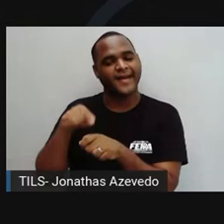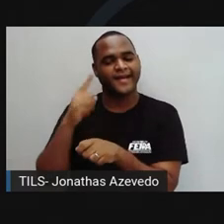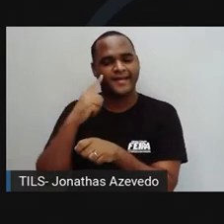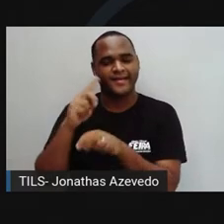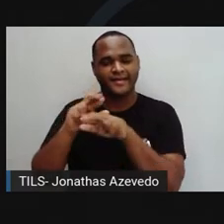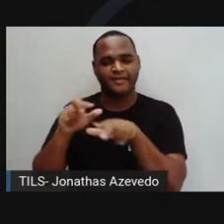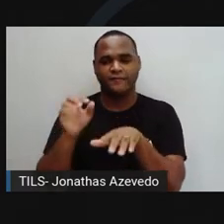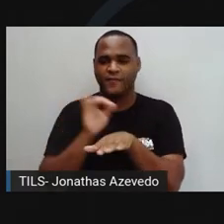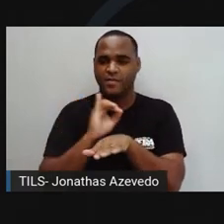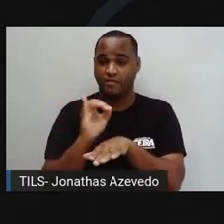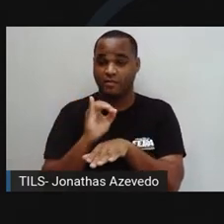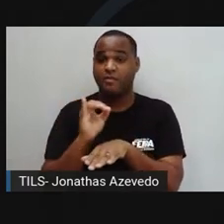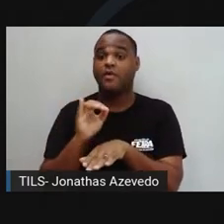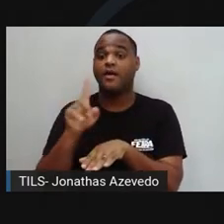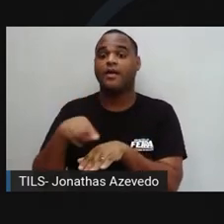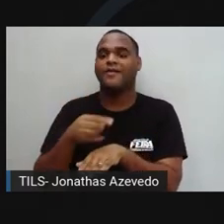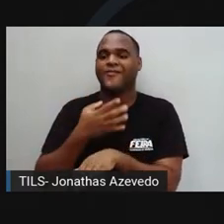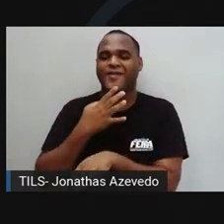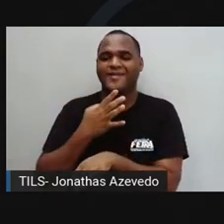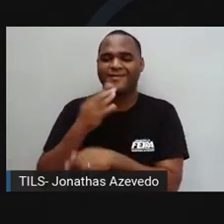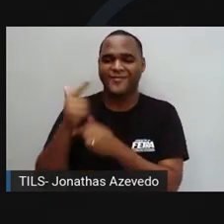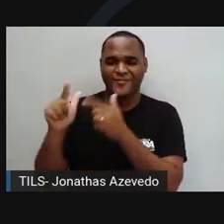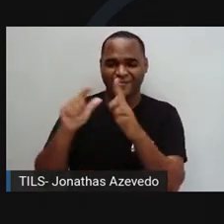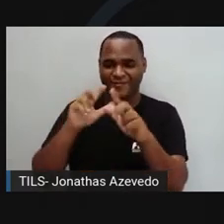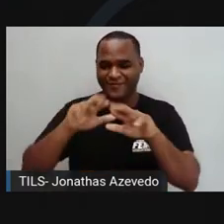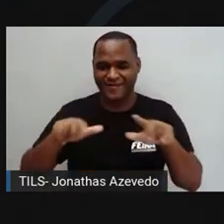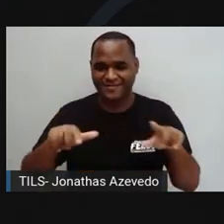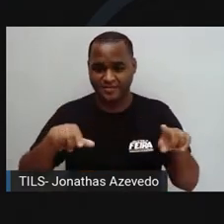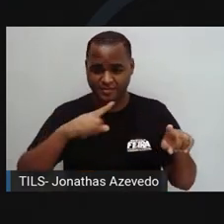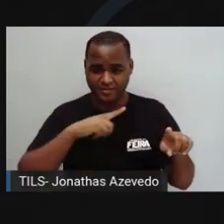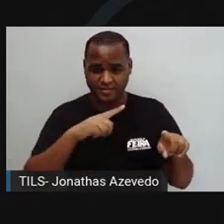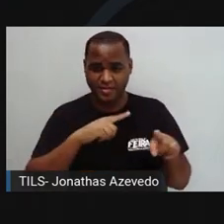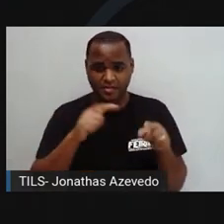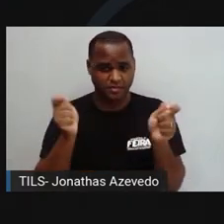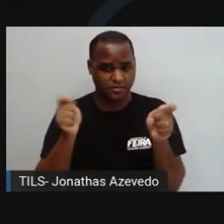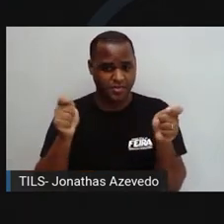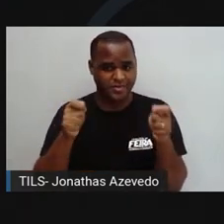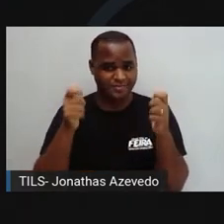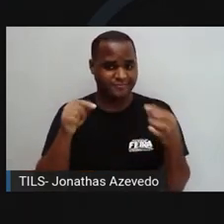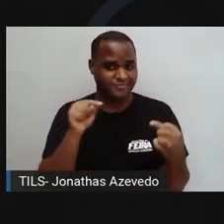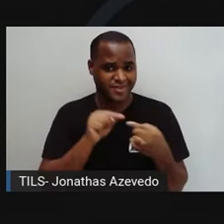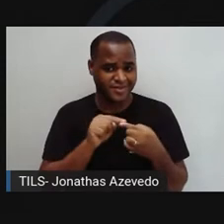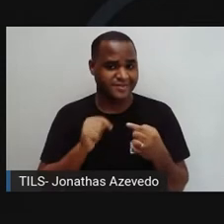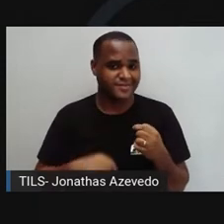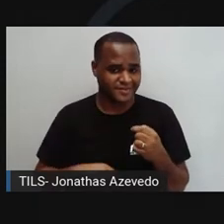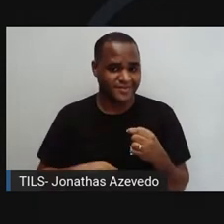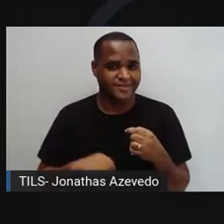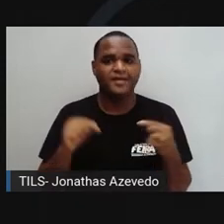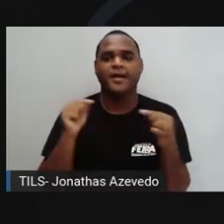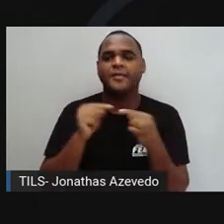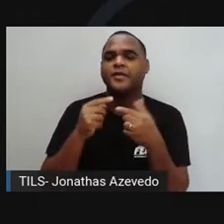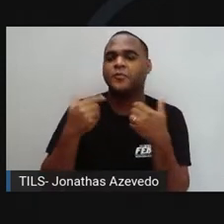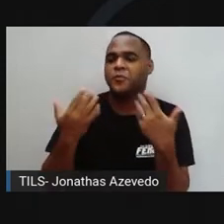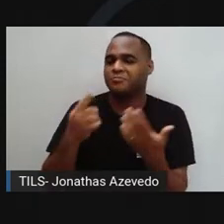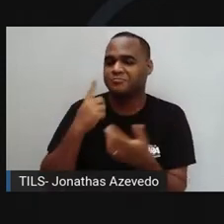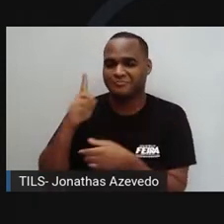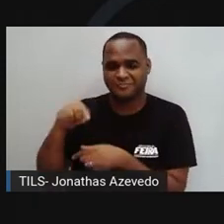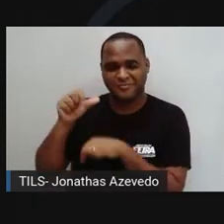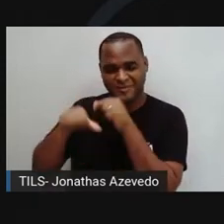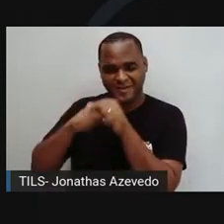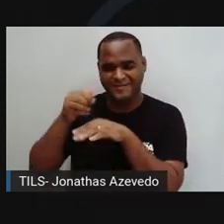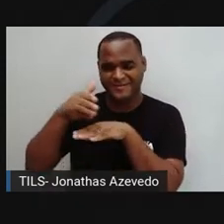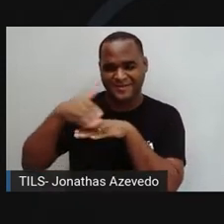consegue pensar em outros meios de comunicação em que a linguagem formal é a mais adequada? Que tal pensar nisso e fazer os